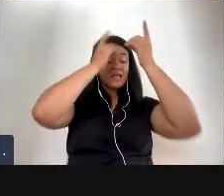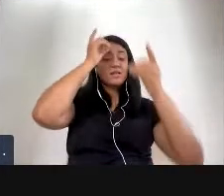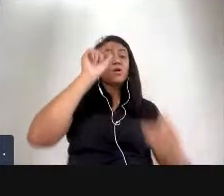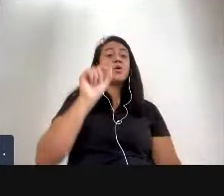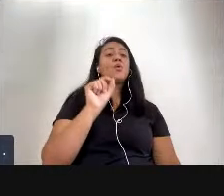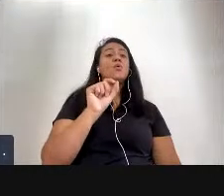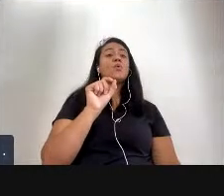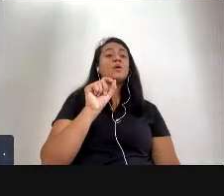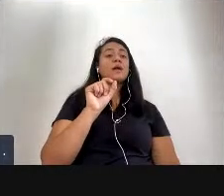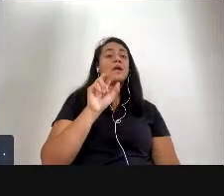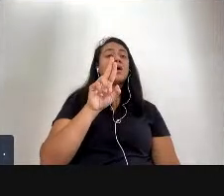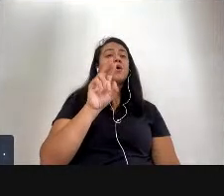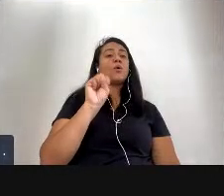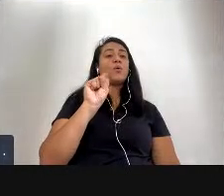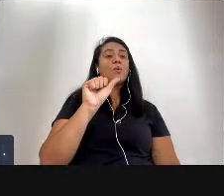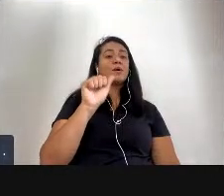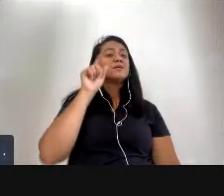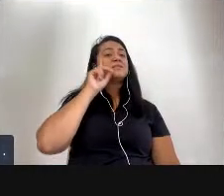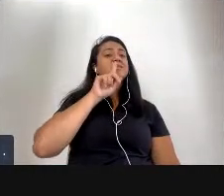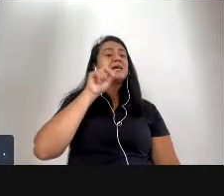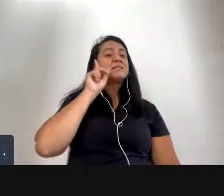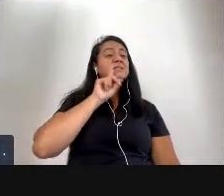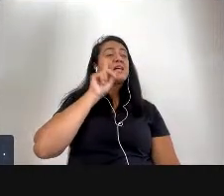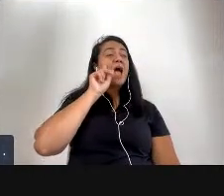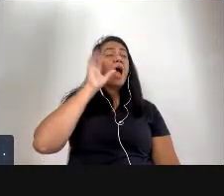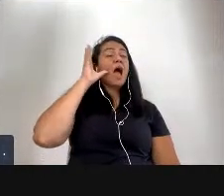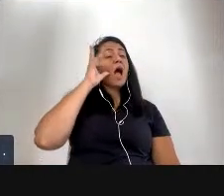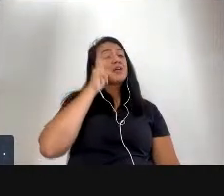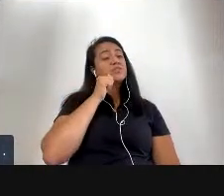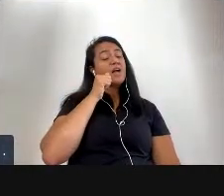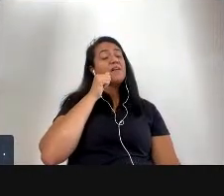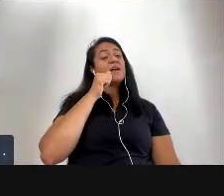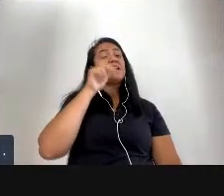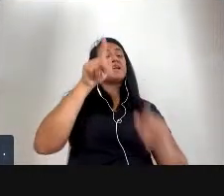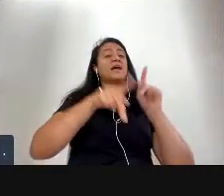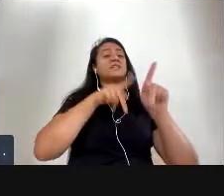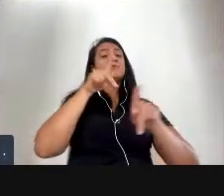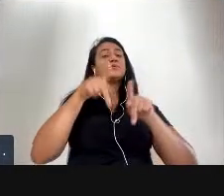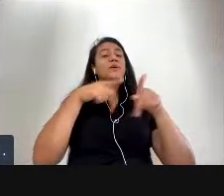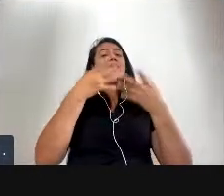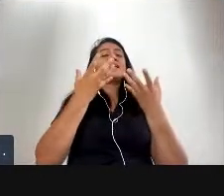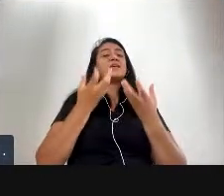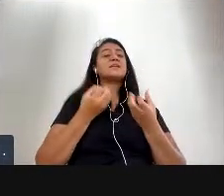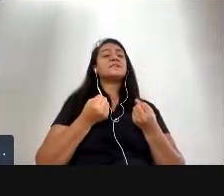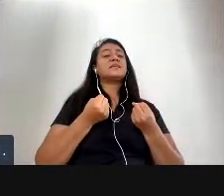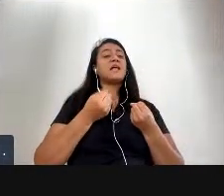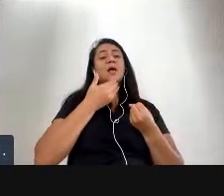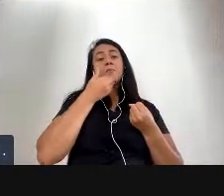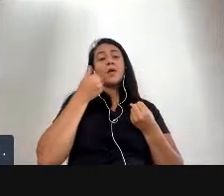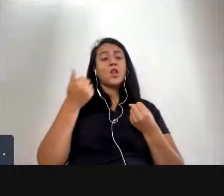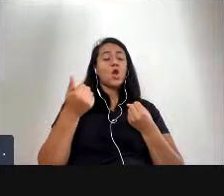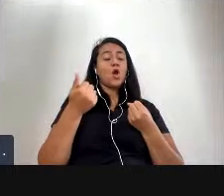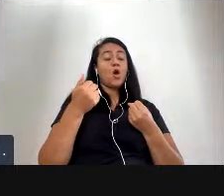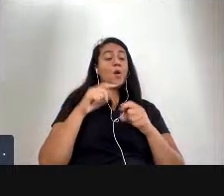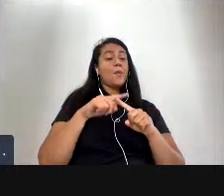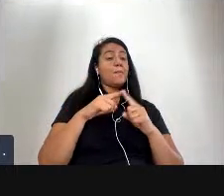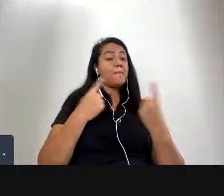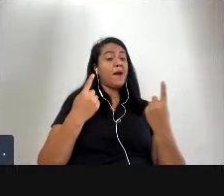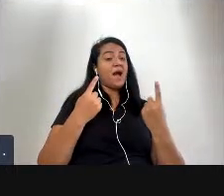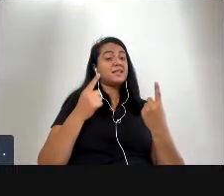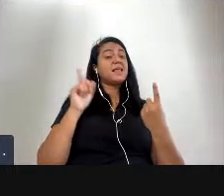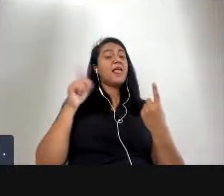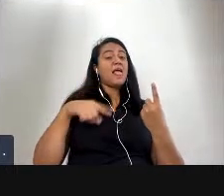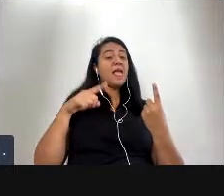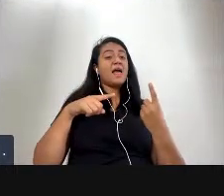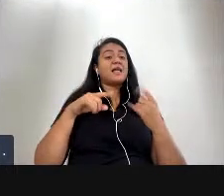público seria mais receptivo à mensagem se não a reconhecesse como propaganda política propaganda política do que? do American Way of